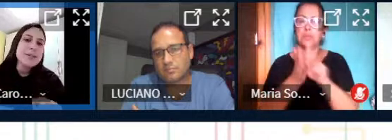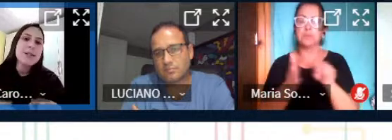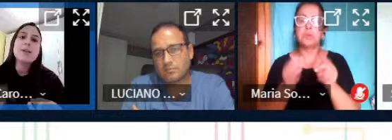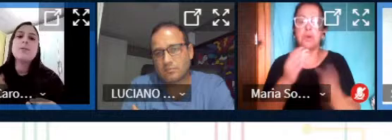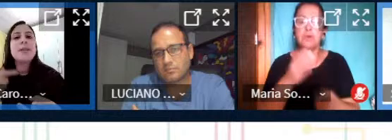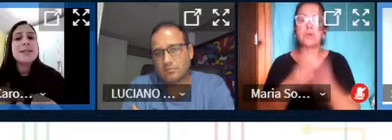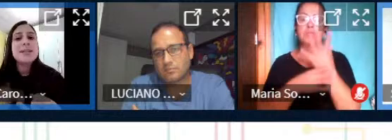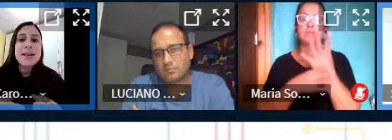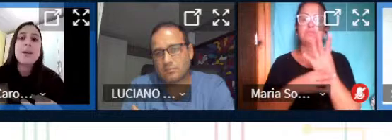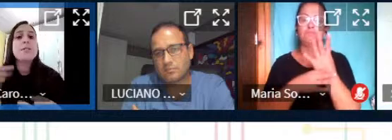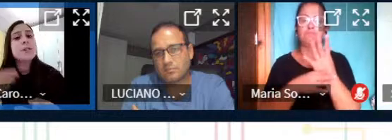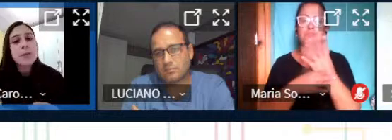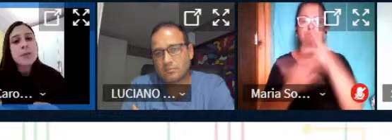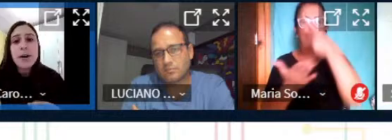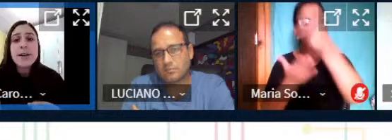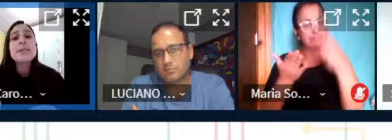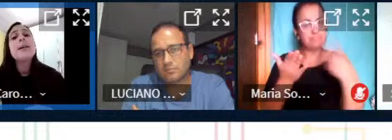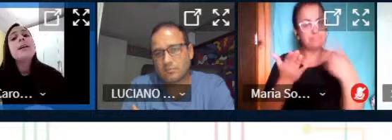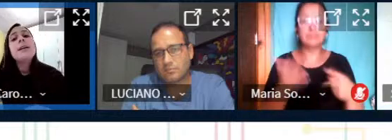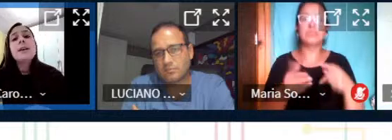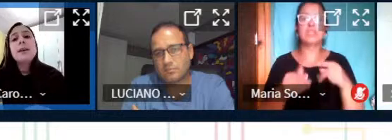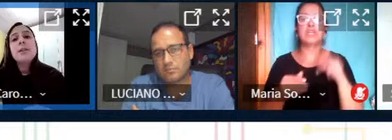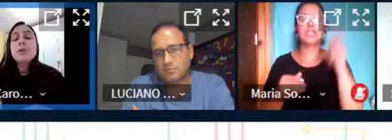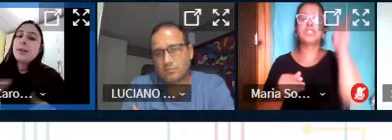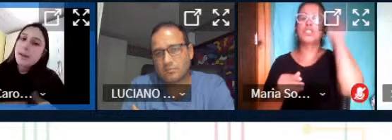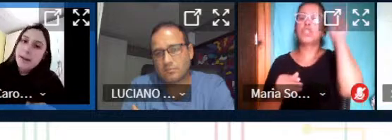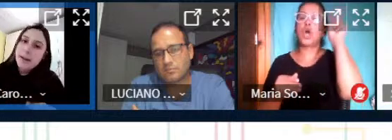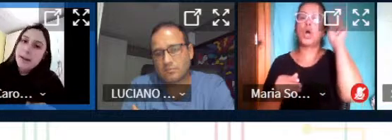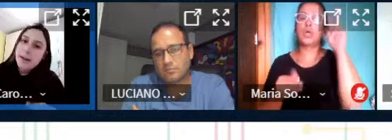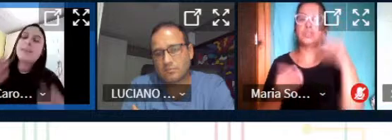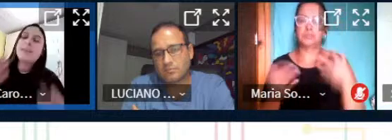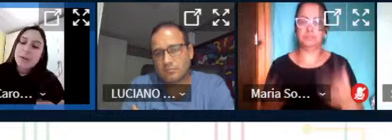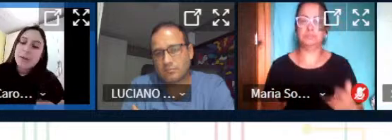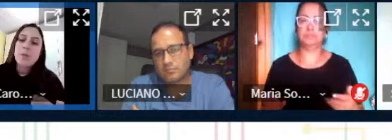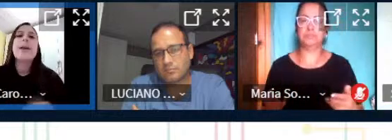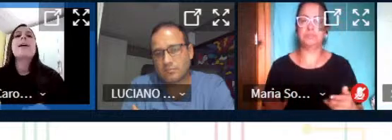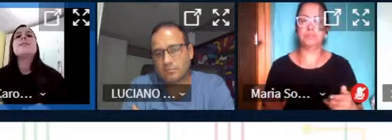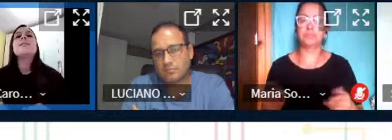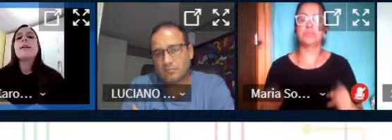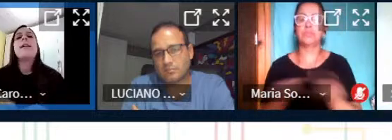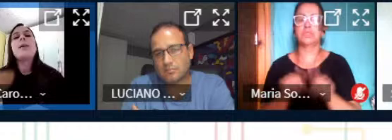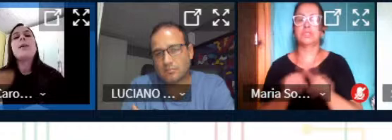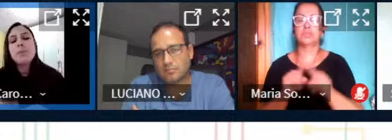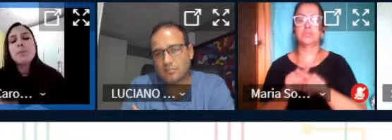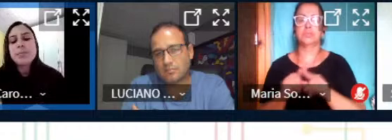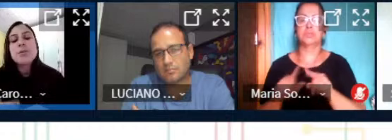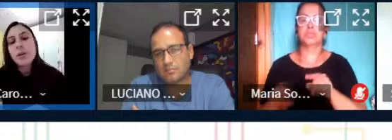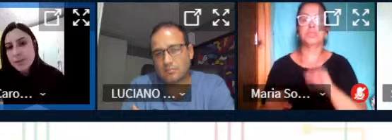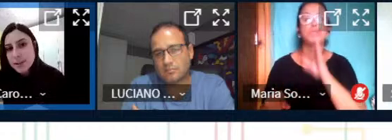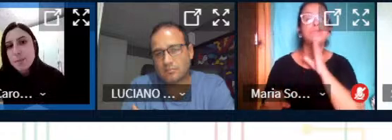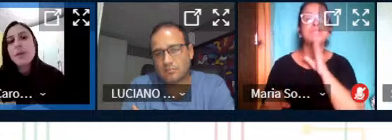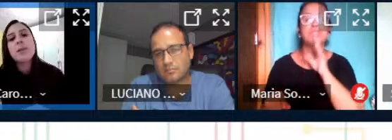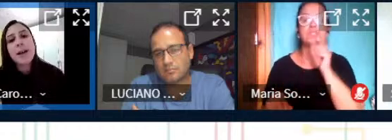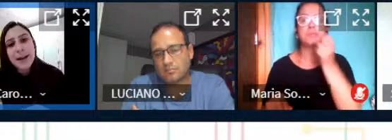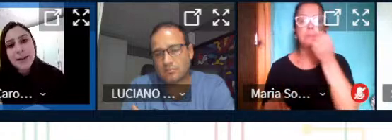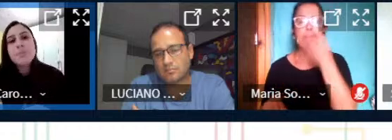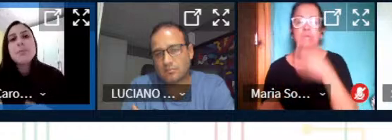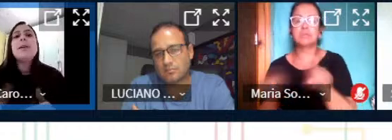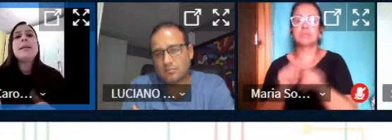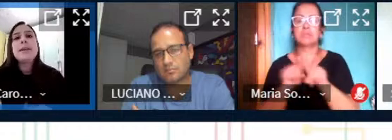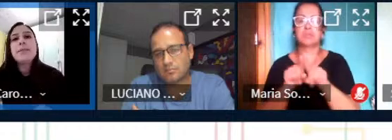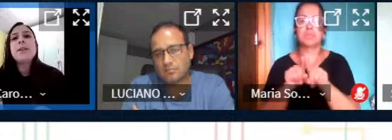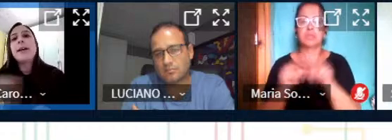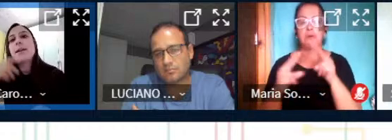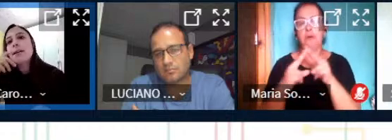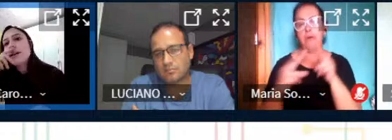animação de desenho de histórias e o Tinkercad para quem também não conhece é um software também online